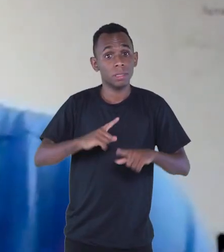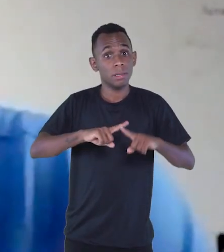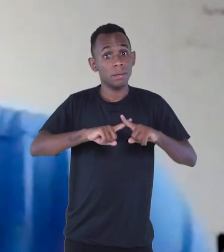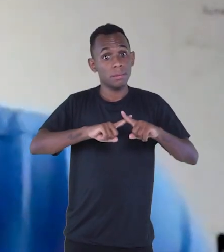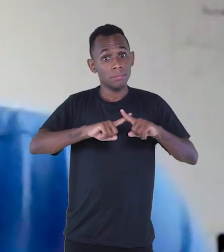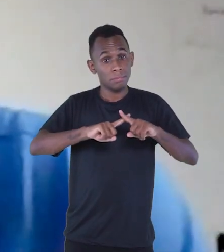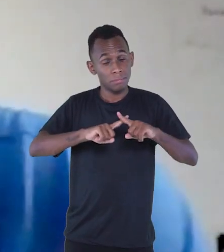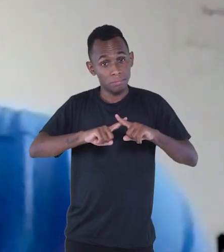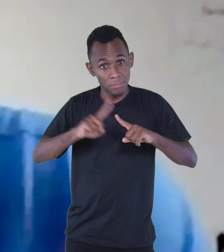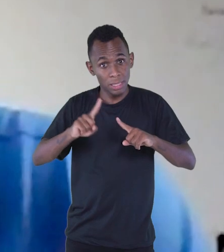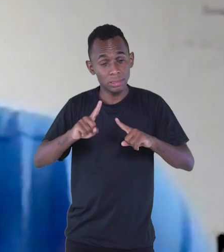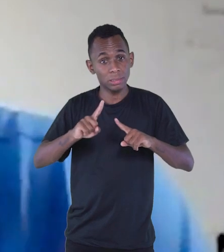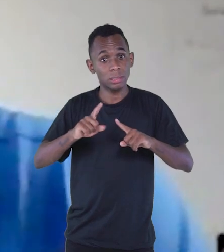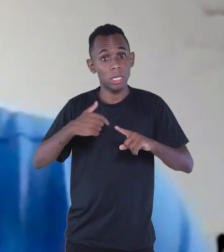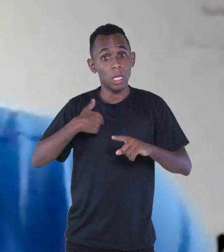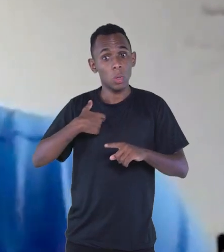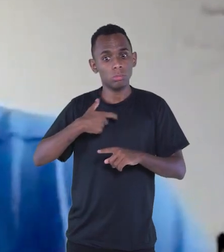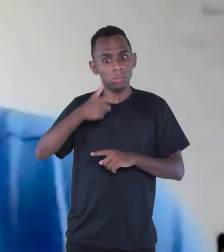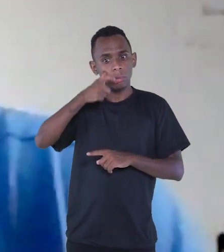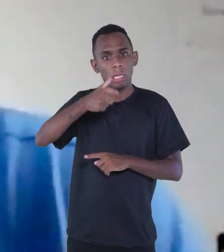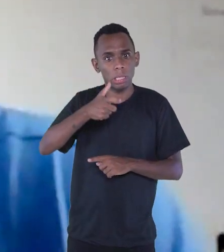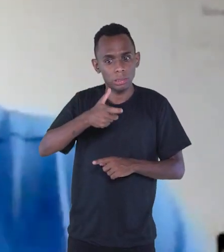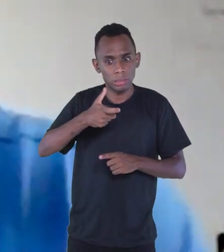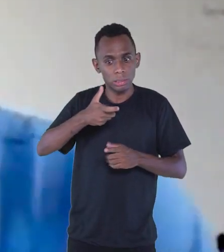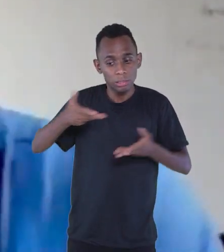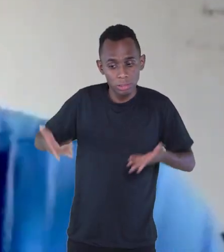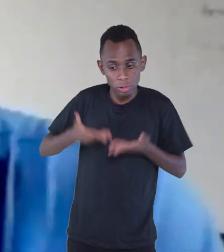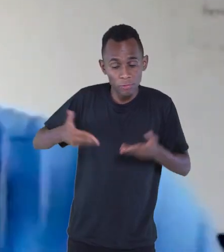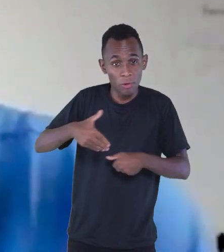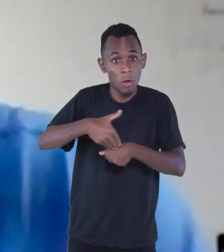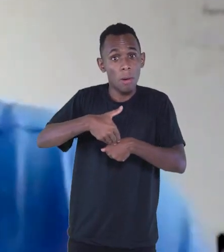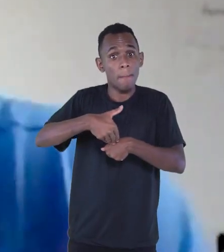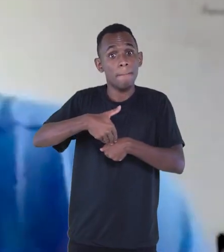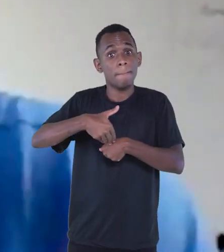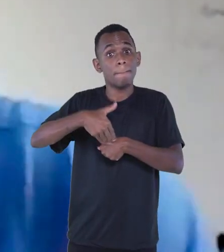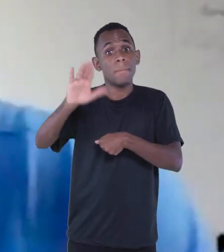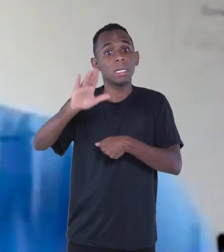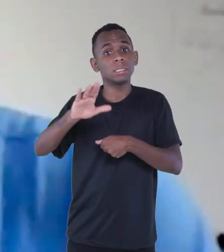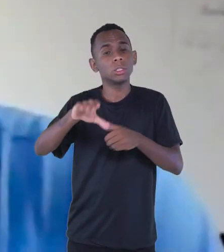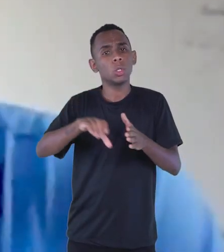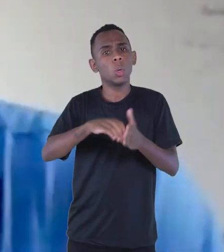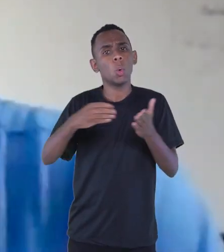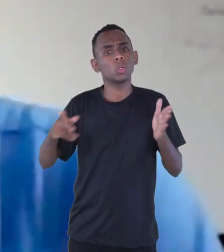mais me influenciou nessa época foi uma coleção de contos dos irmãos Green.